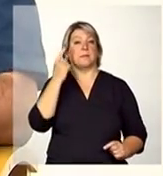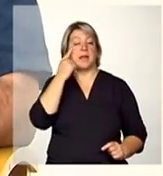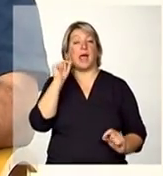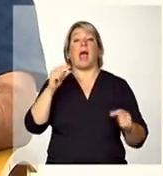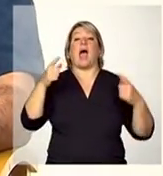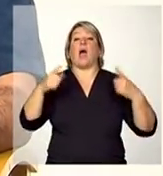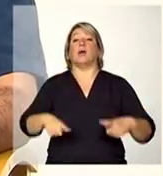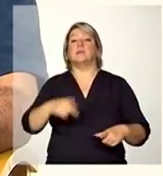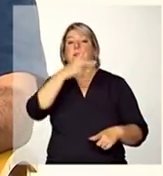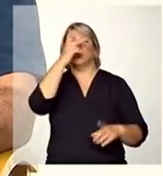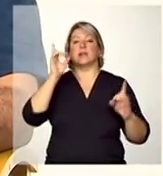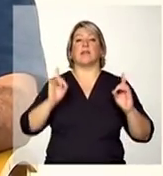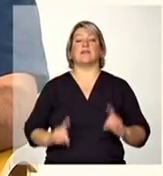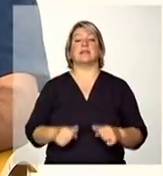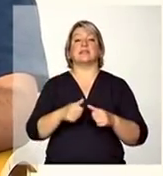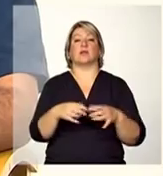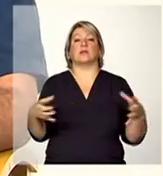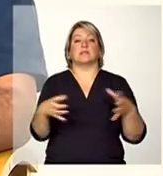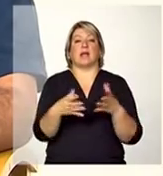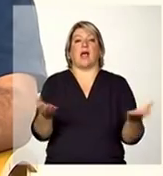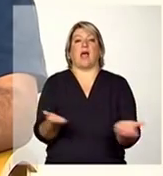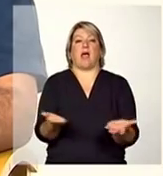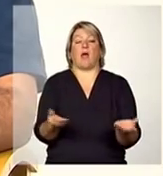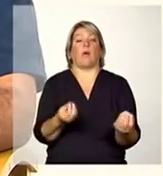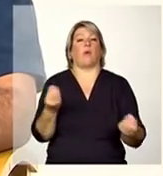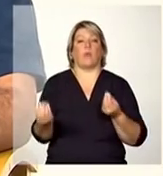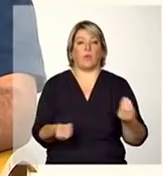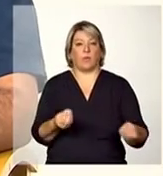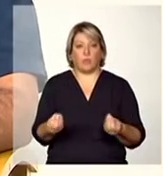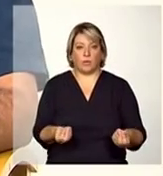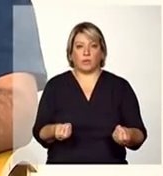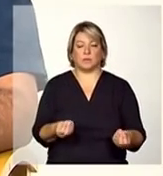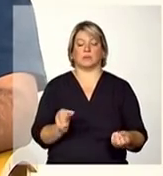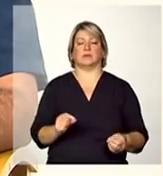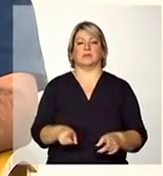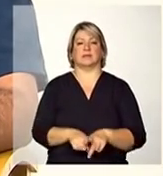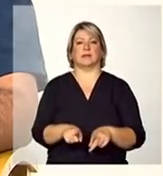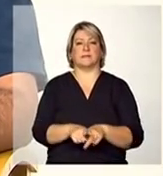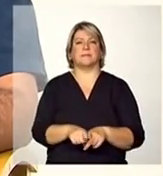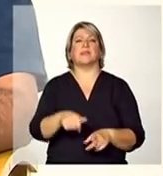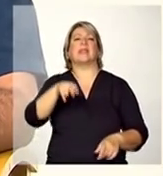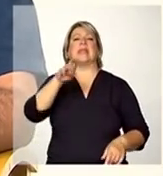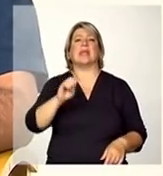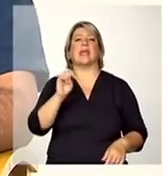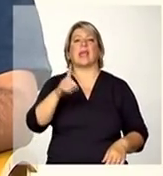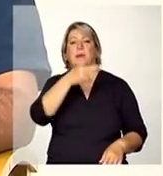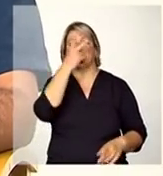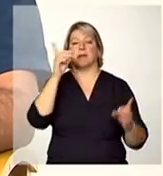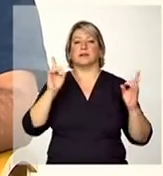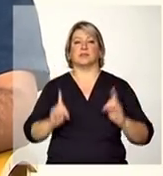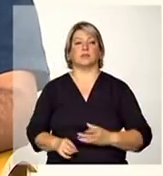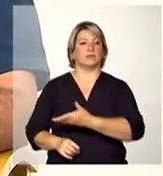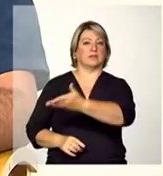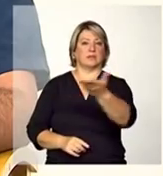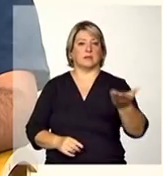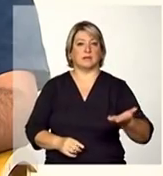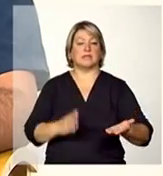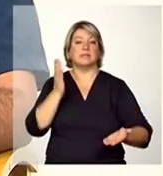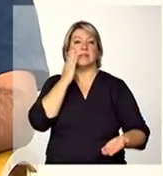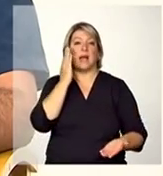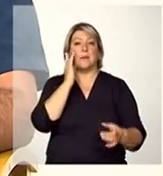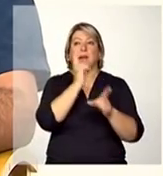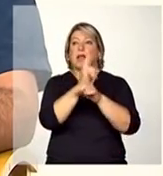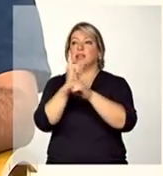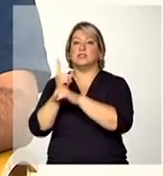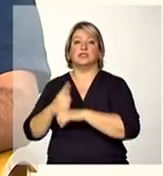com deficiência estão hoje inseridas institucionalizadas num primeiro momento e quem são essas pessoas porque a gente tem um desenho geral do